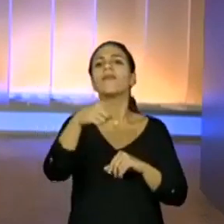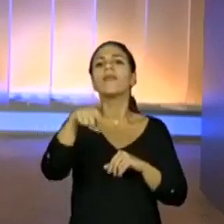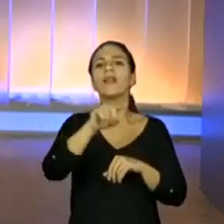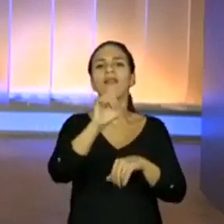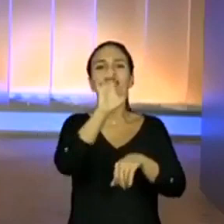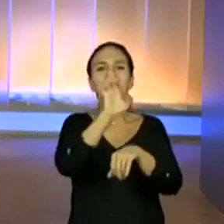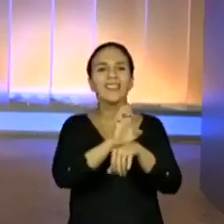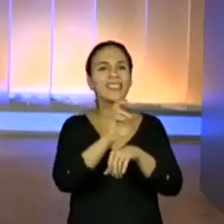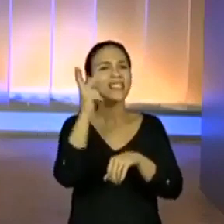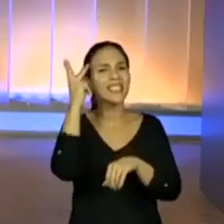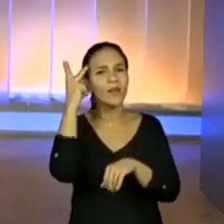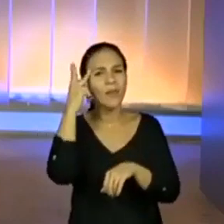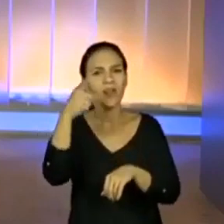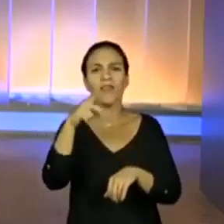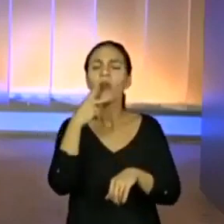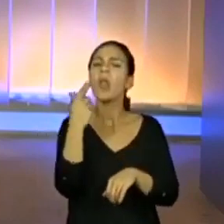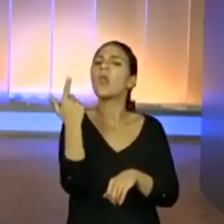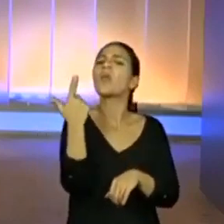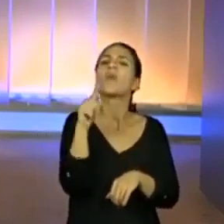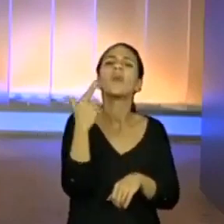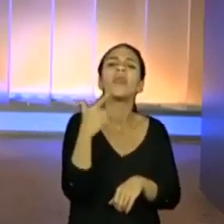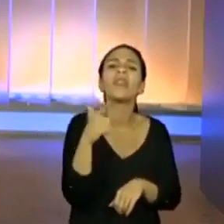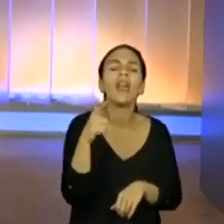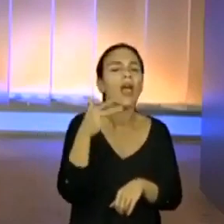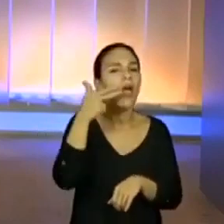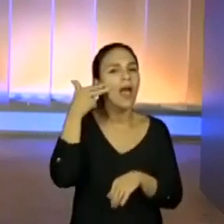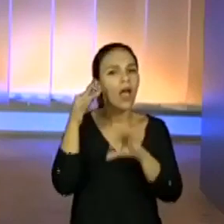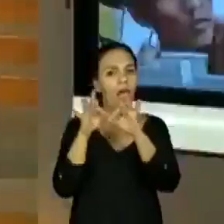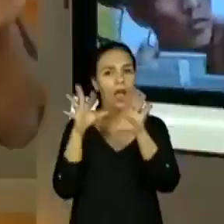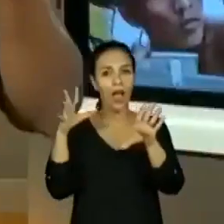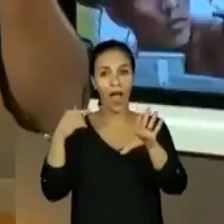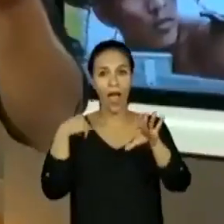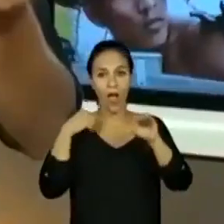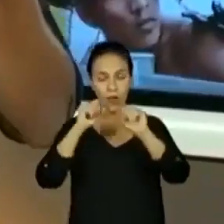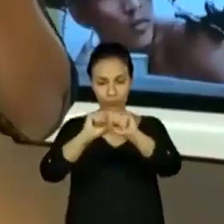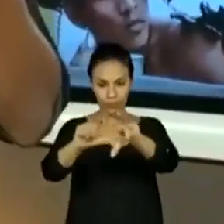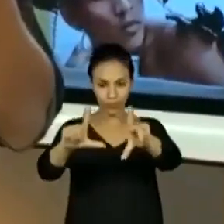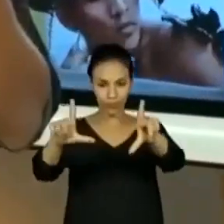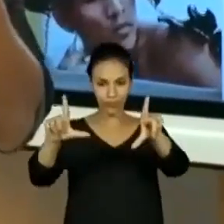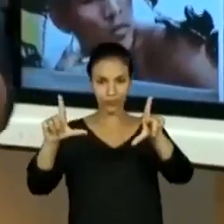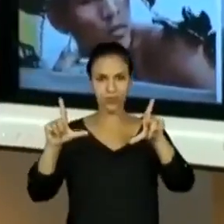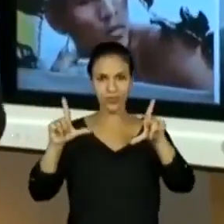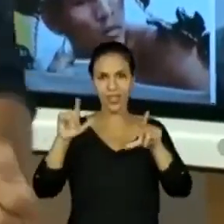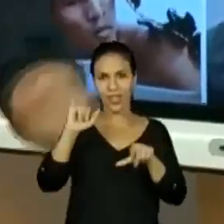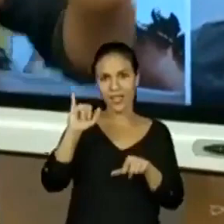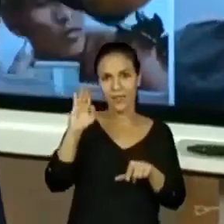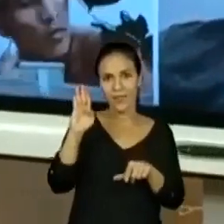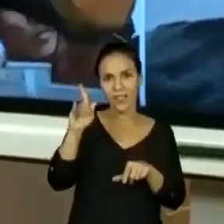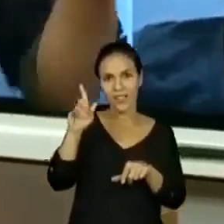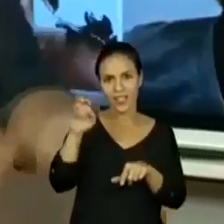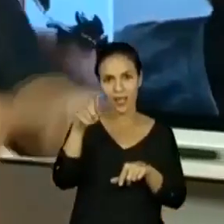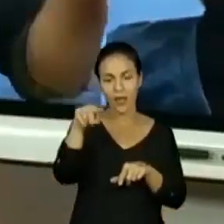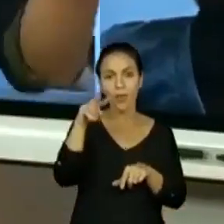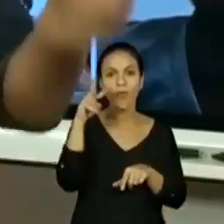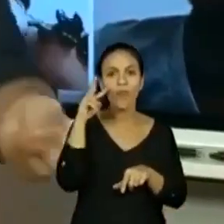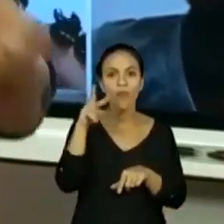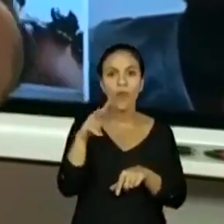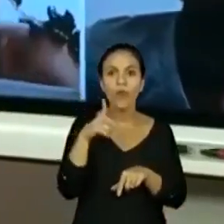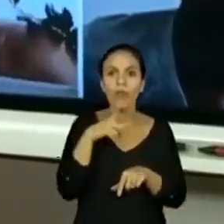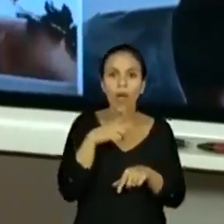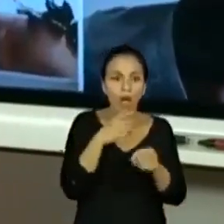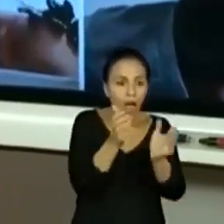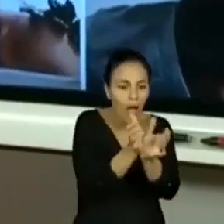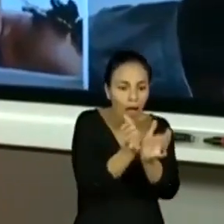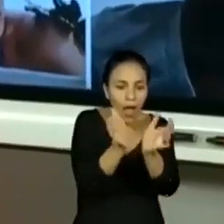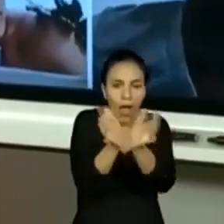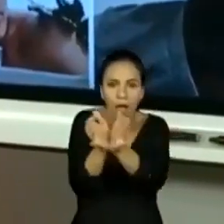não, não, o estado de São Paulo não tem tantos indígenas. Aí, quando eu abri o mapa do IBGE, a gente viu quantas comunidades